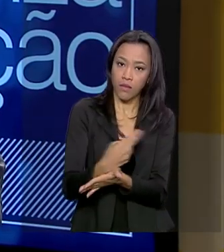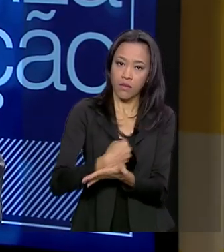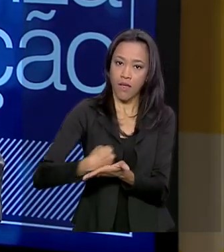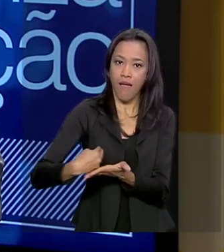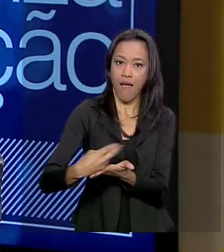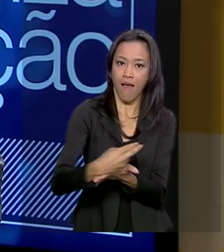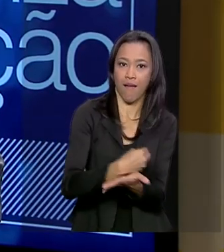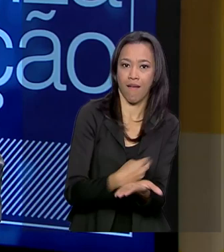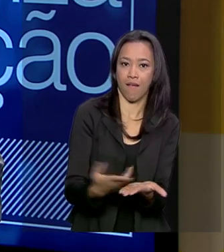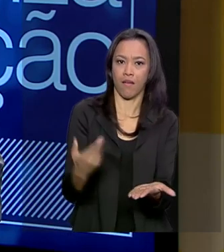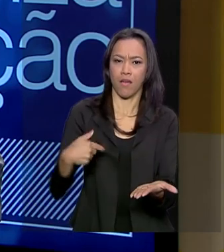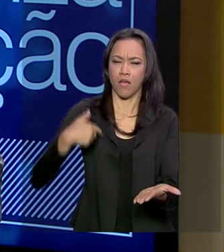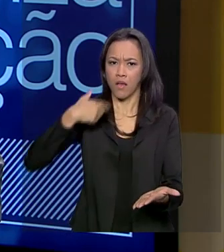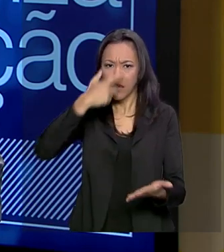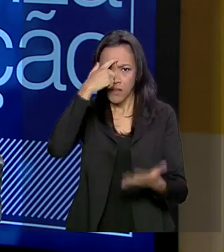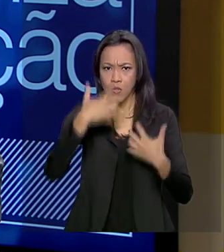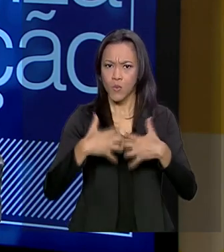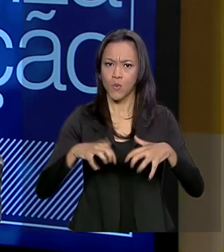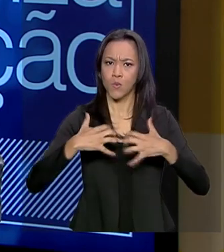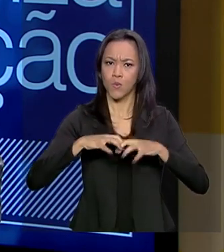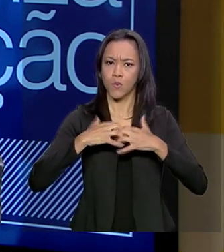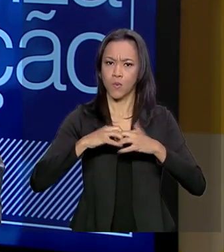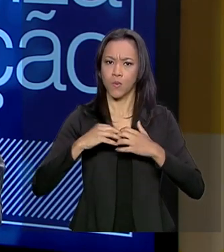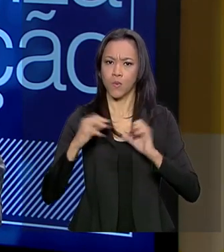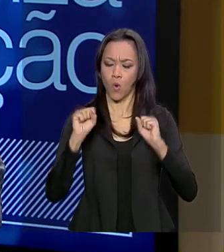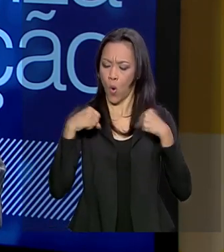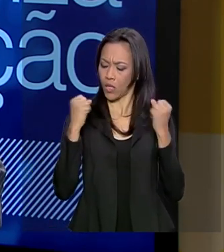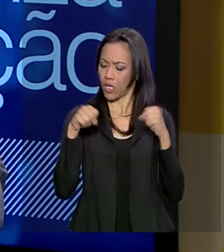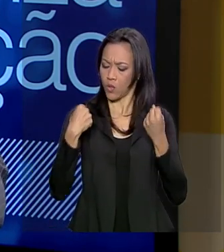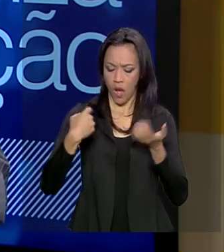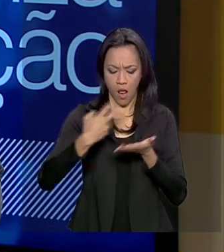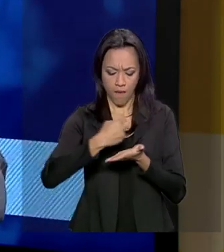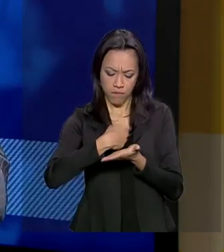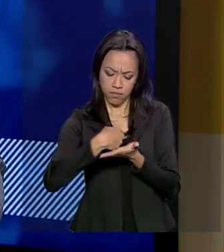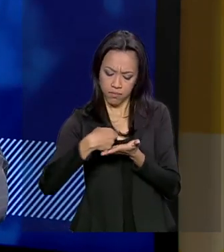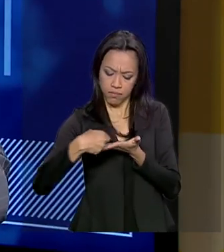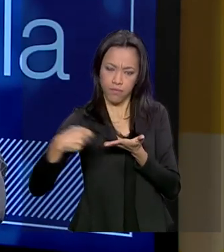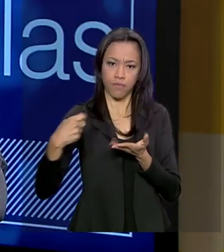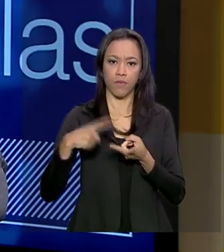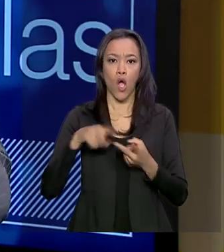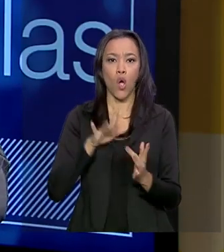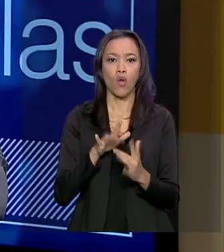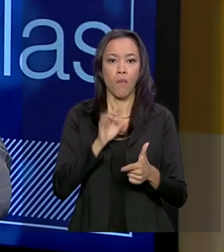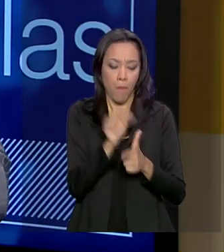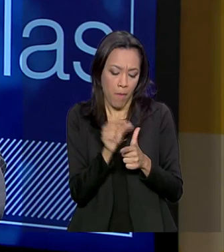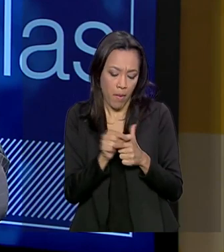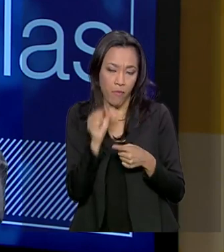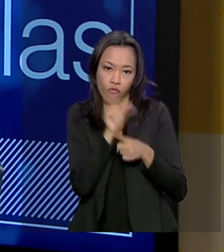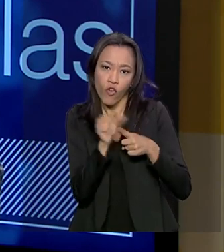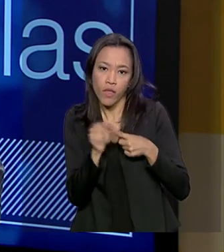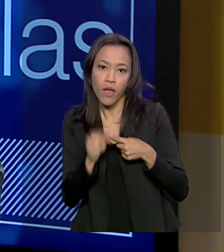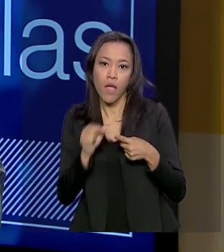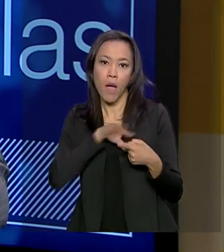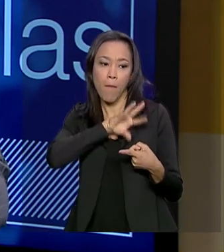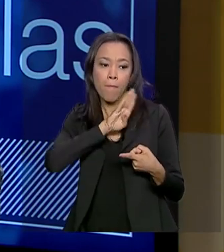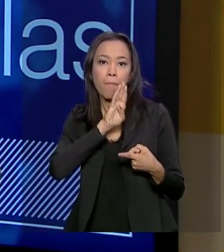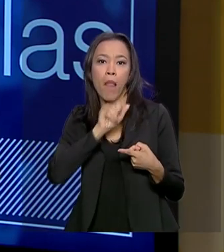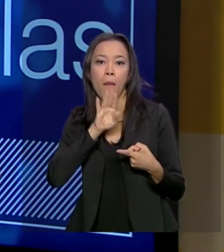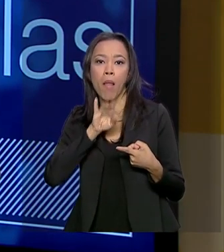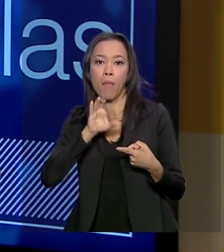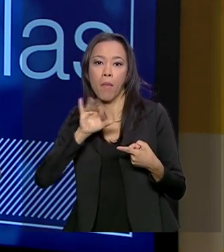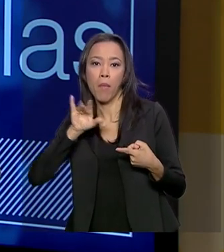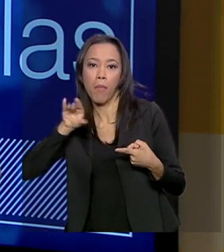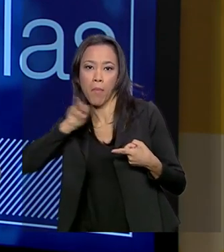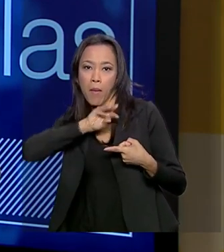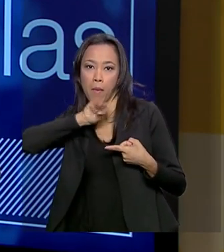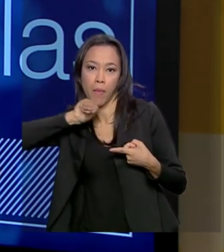giz de cera, desenvolver a coordenação motora fina, ter contato com os fonemas, blá, blá, blá, blá, blu, ele não tem.